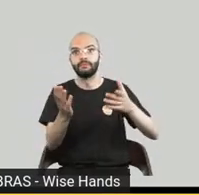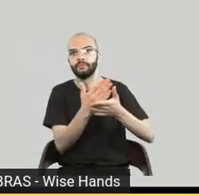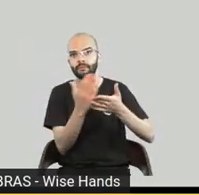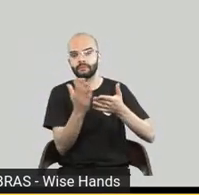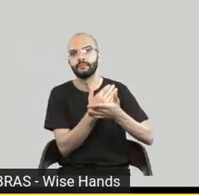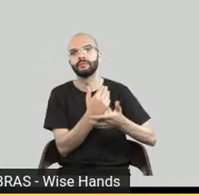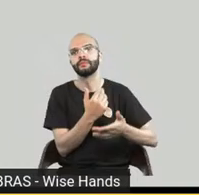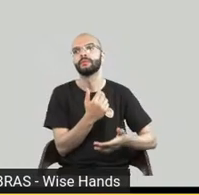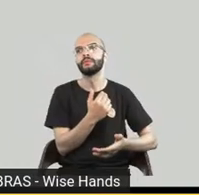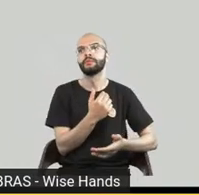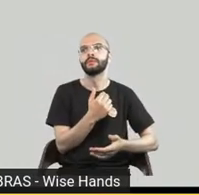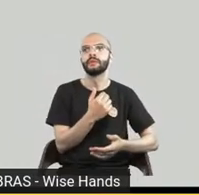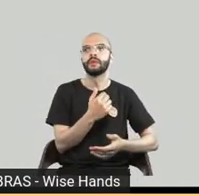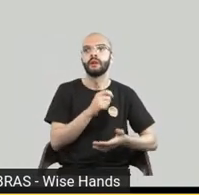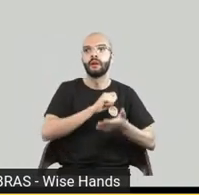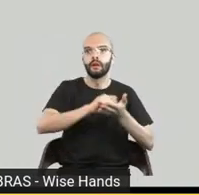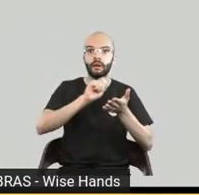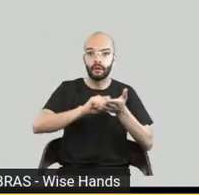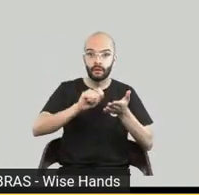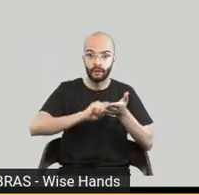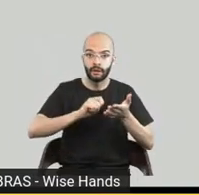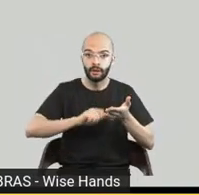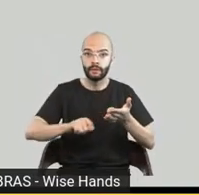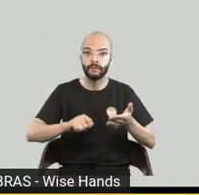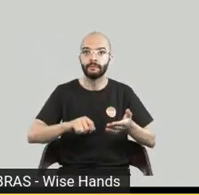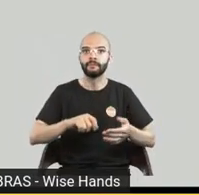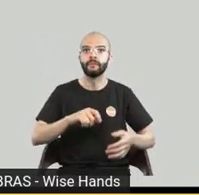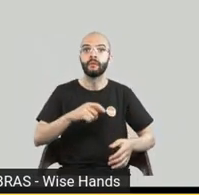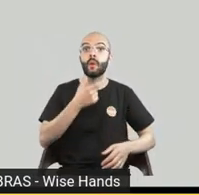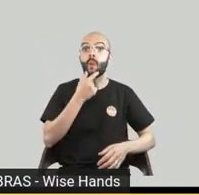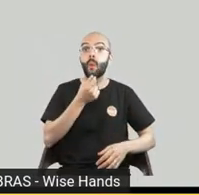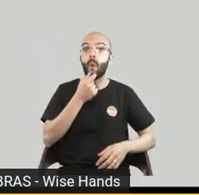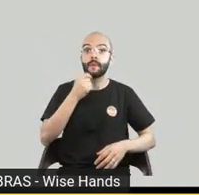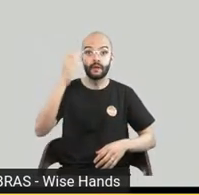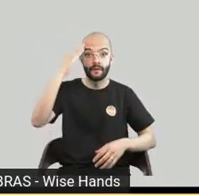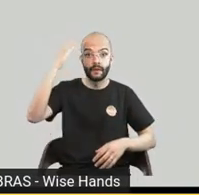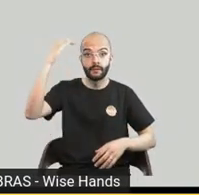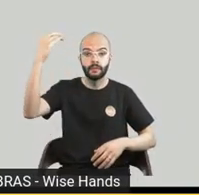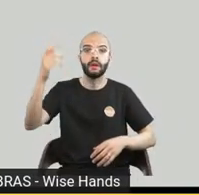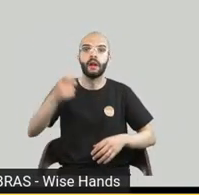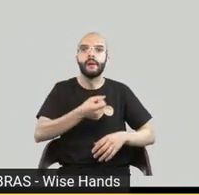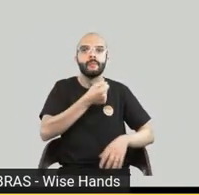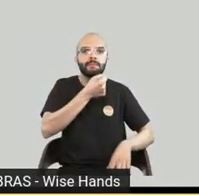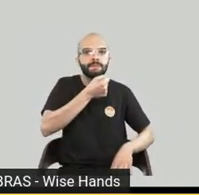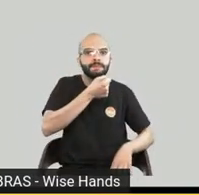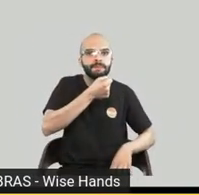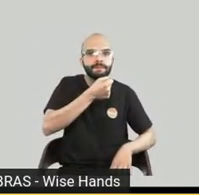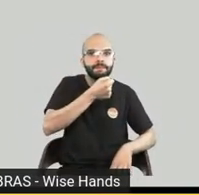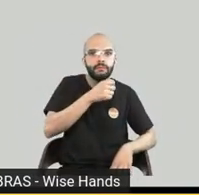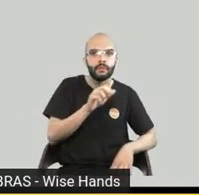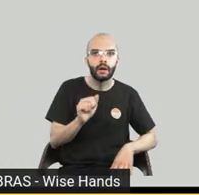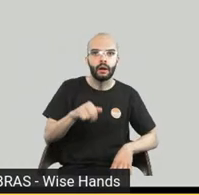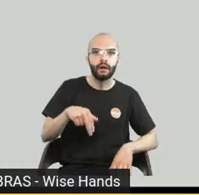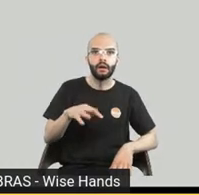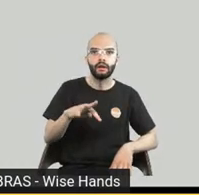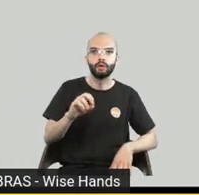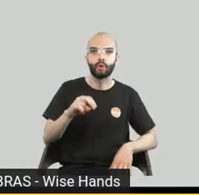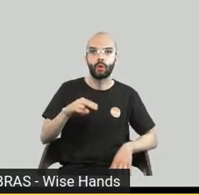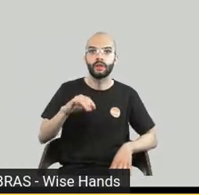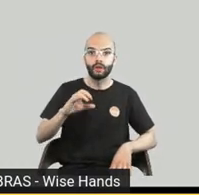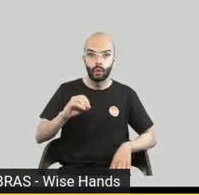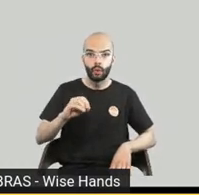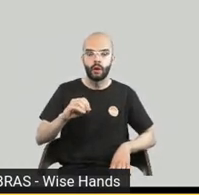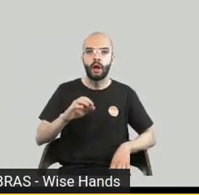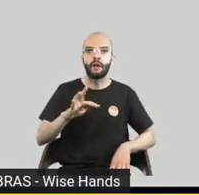fez o Sapiens do Yuval Harari com a narração do Antônio Fagundes então você imagina quanto custa ter o Antônio Fagundes lendo